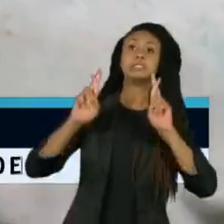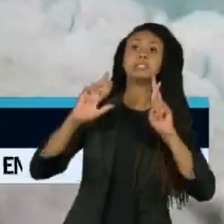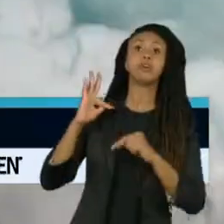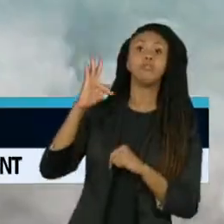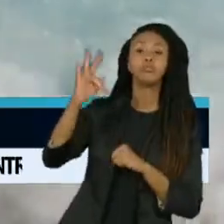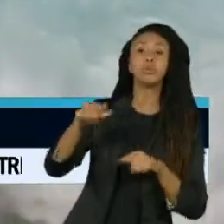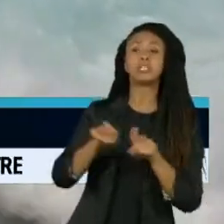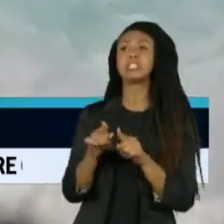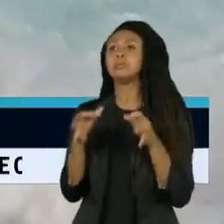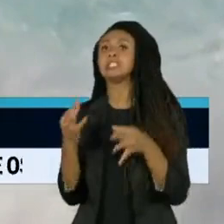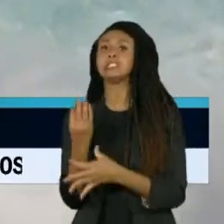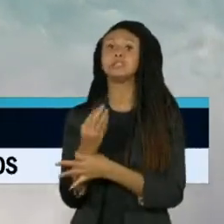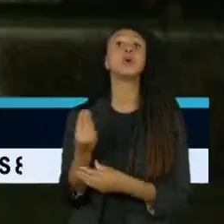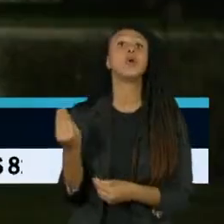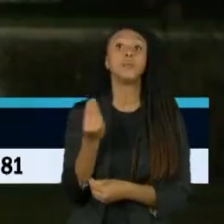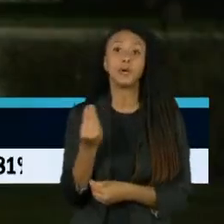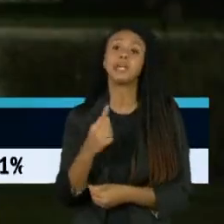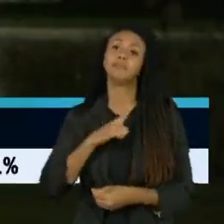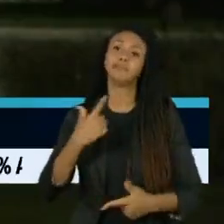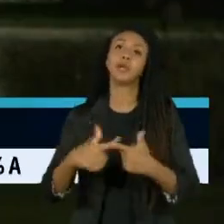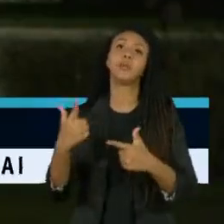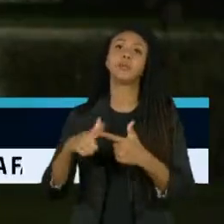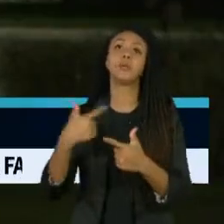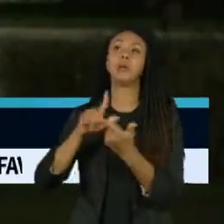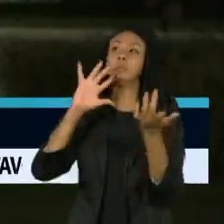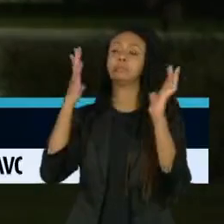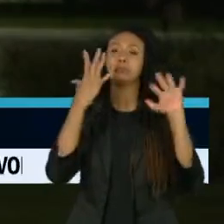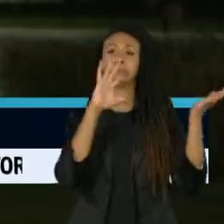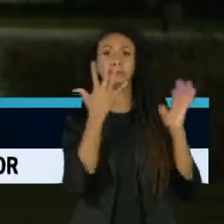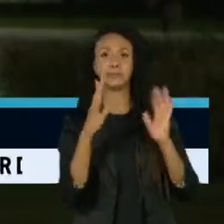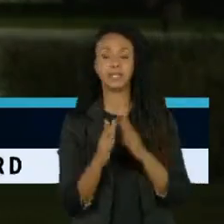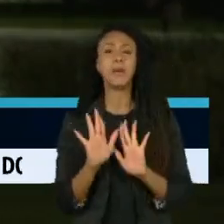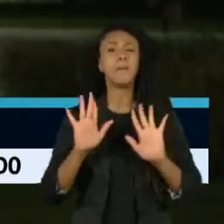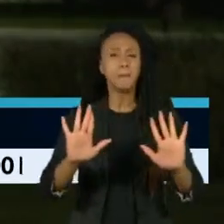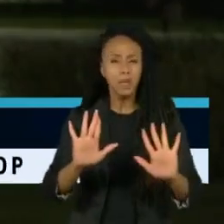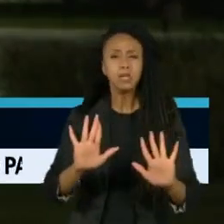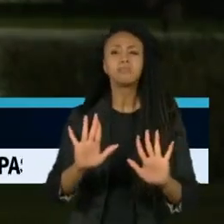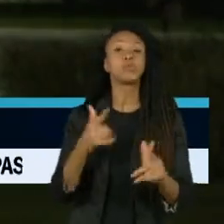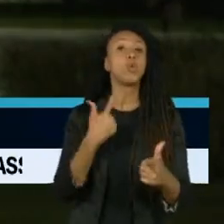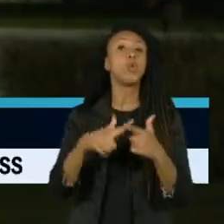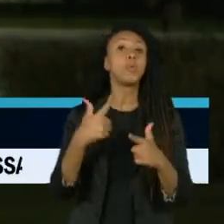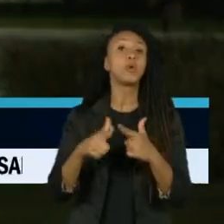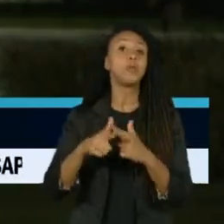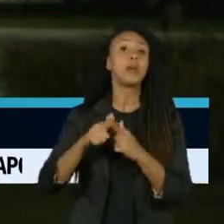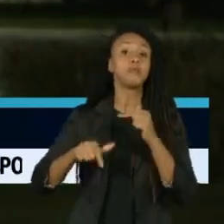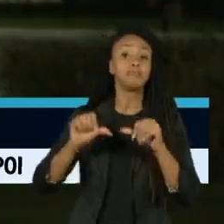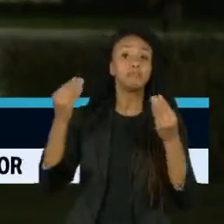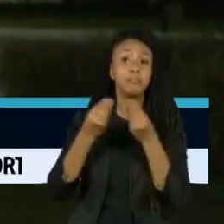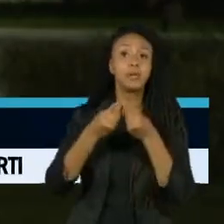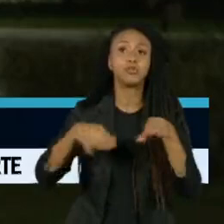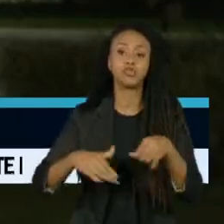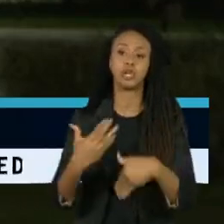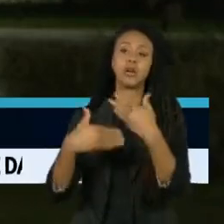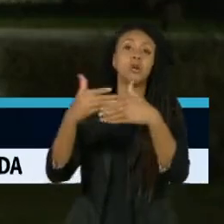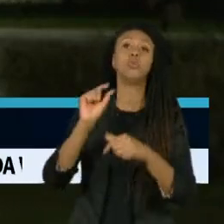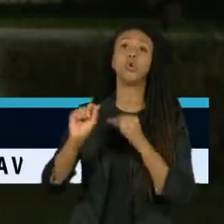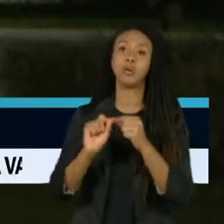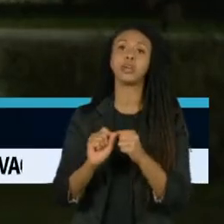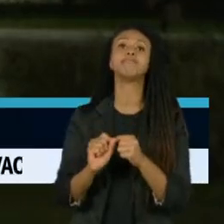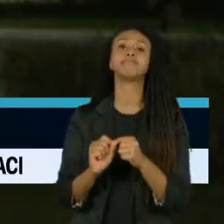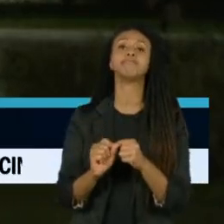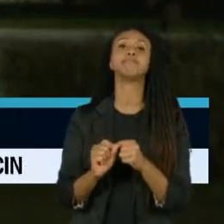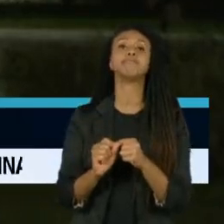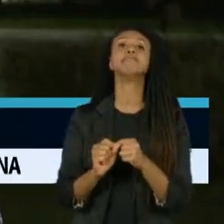acentuado pelas mudanças climáticas. Mas o que predomina como ameaça ao desenvolvimento da região são os ataques à democracia.